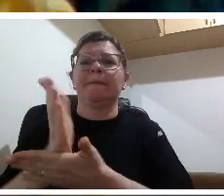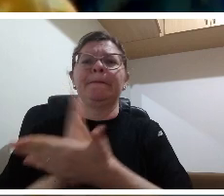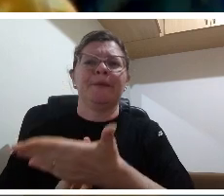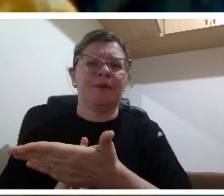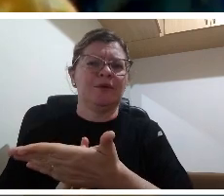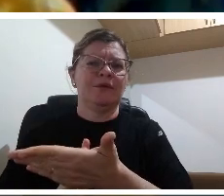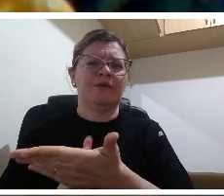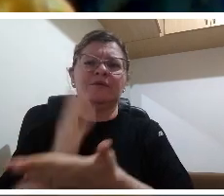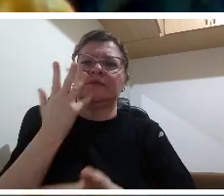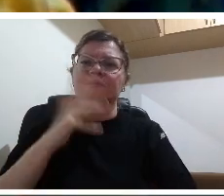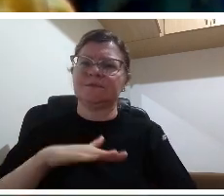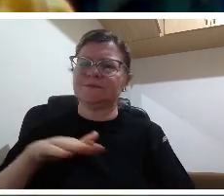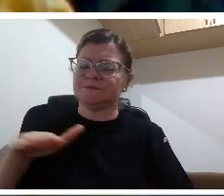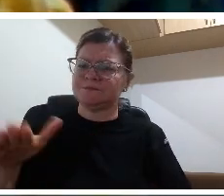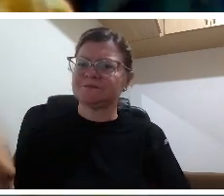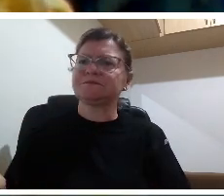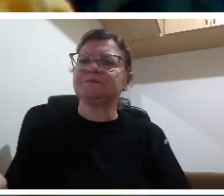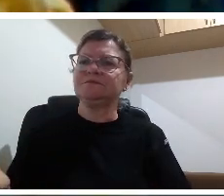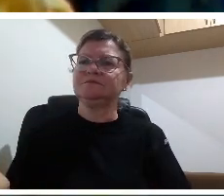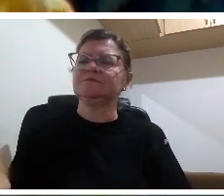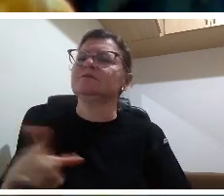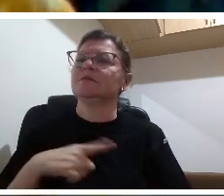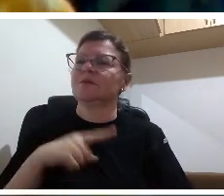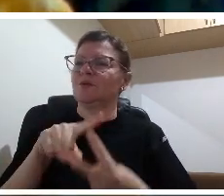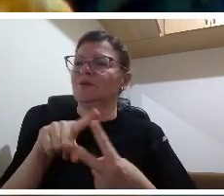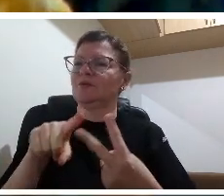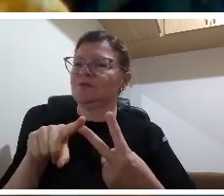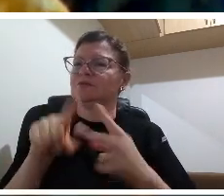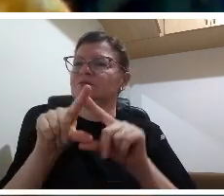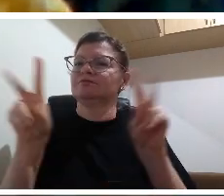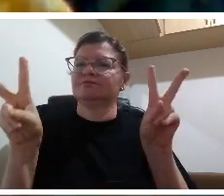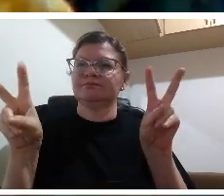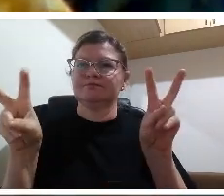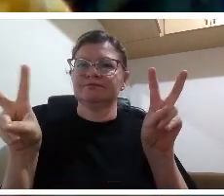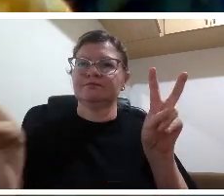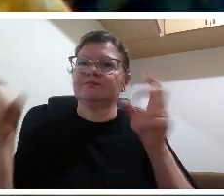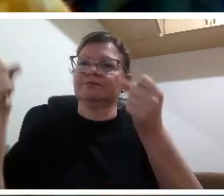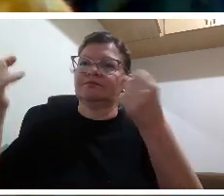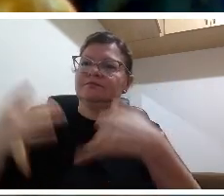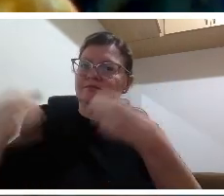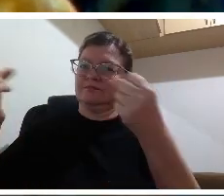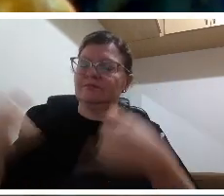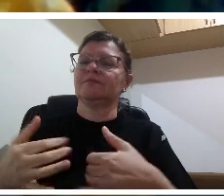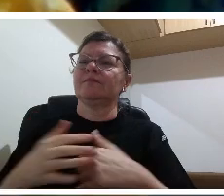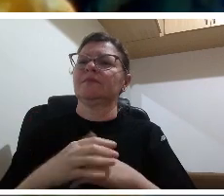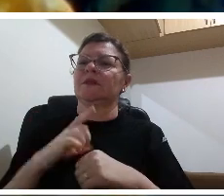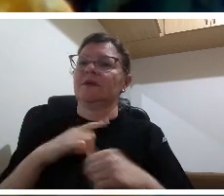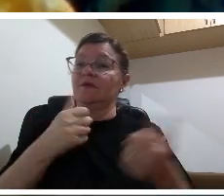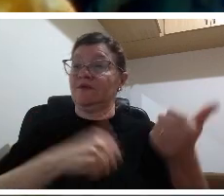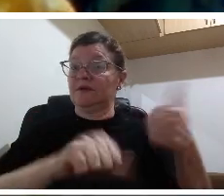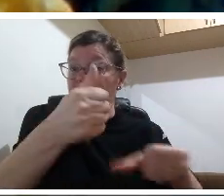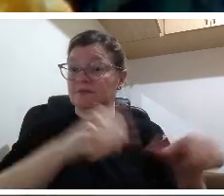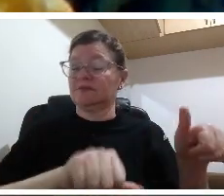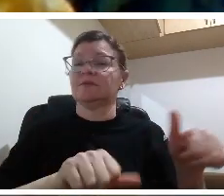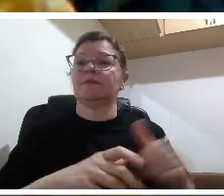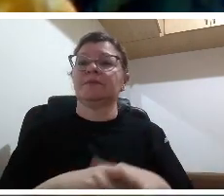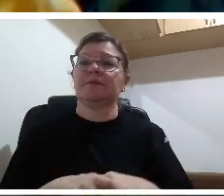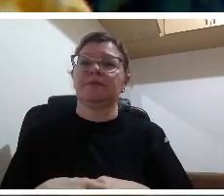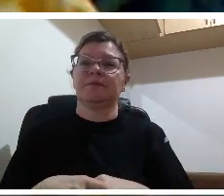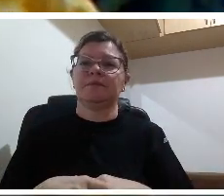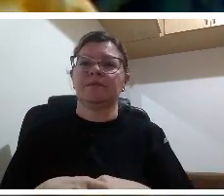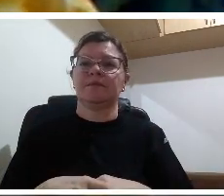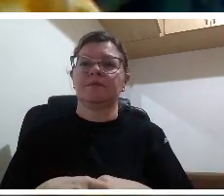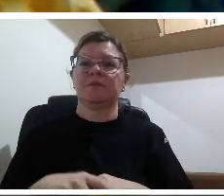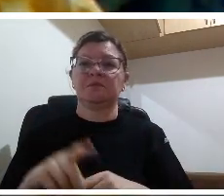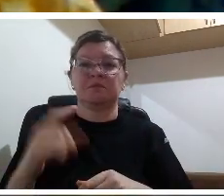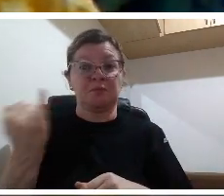importante que os professores trabalhem esse instrumento com as crianças para que eles tenham esse essa